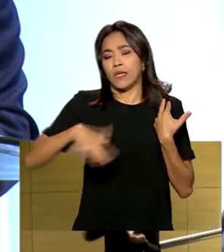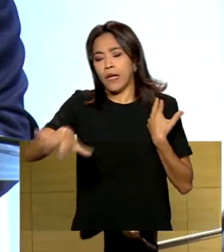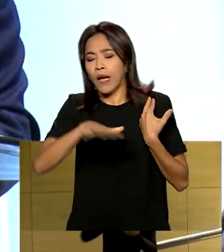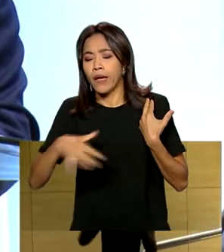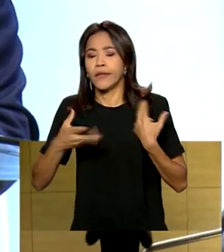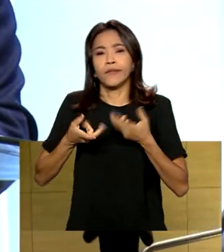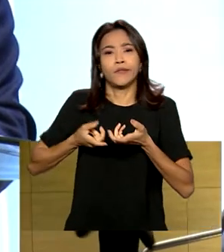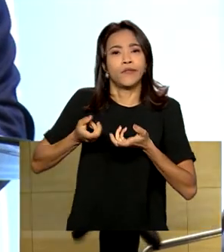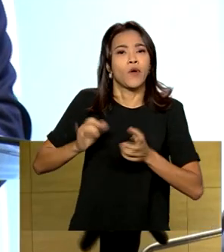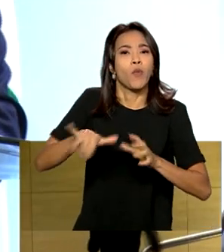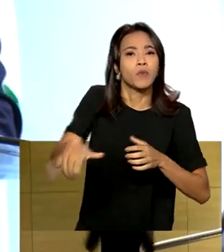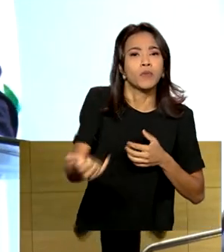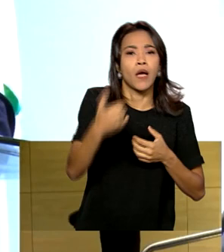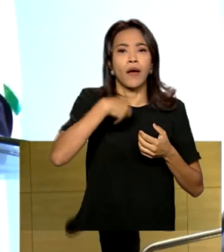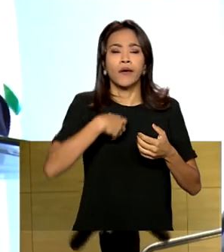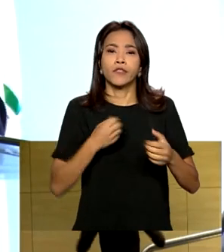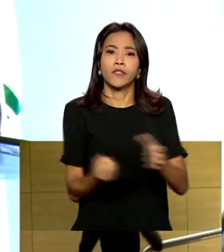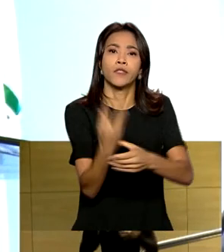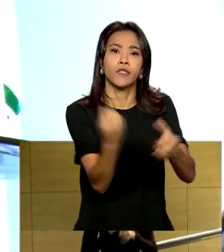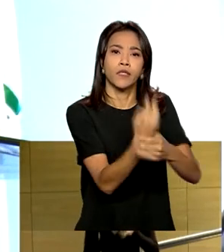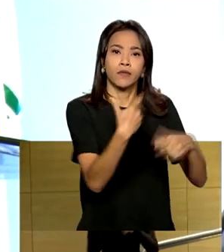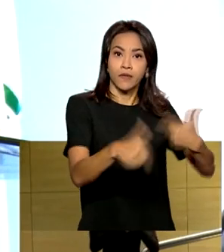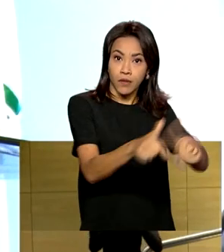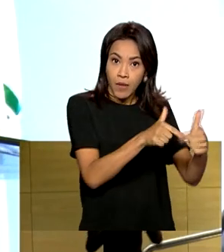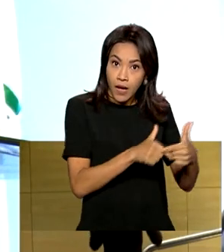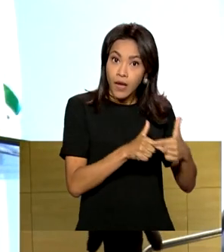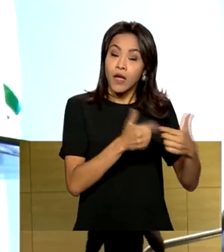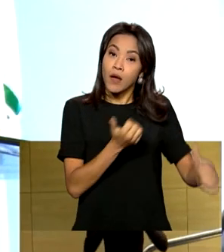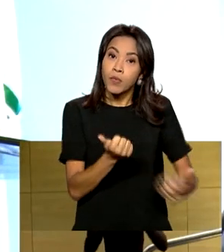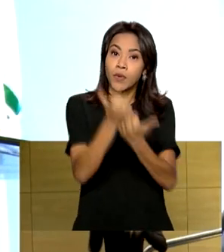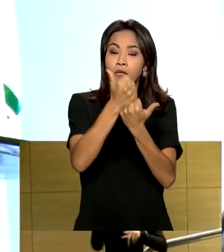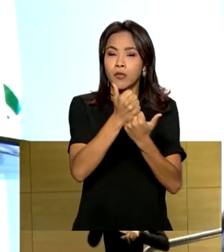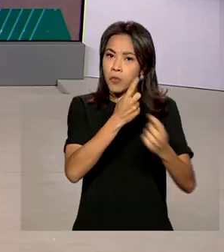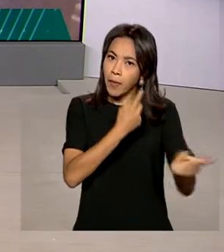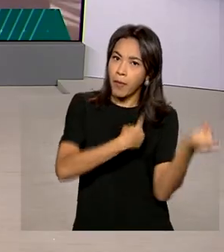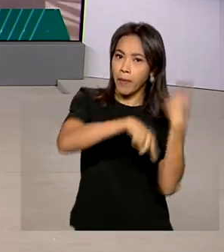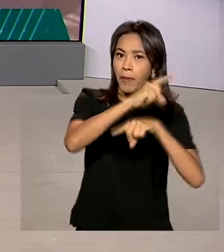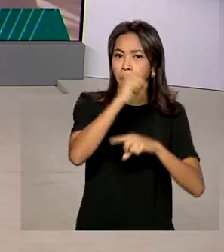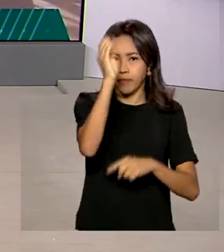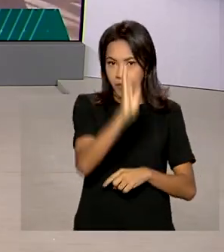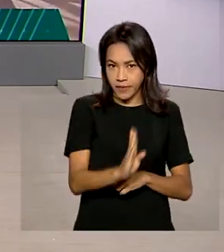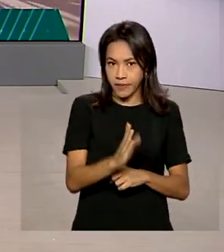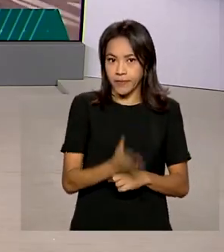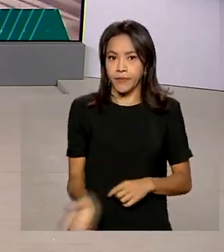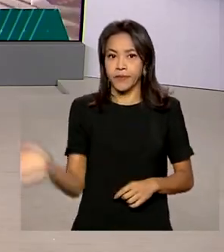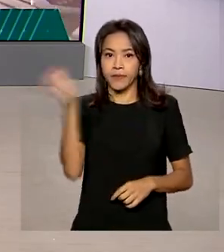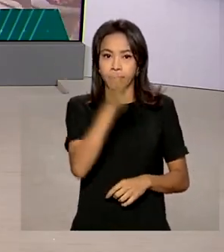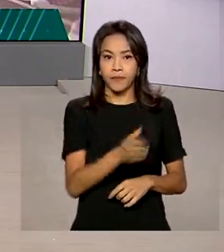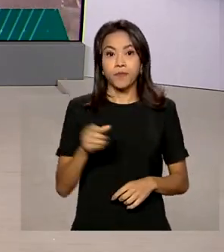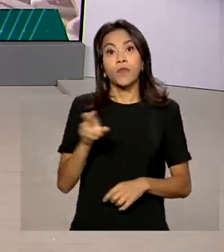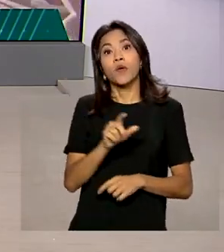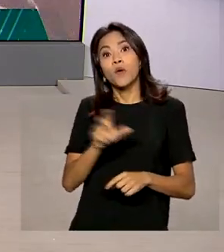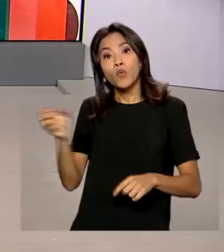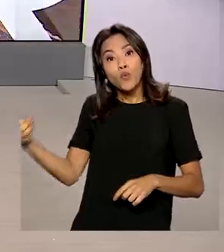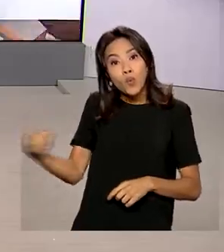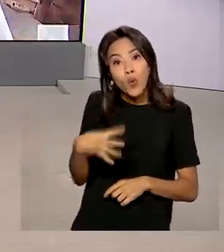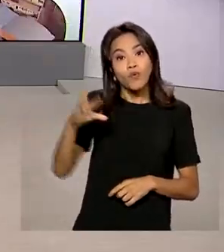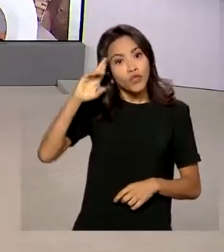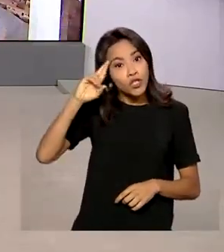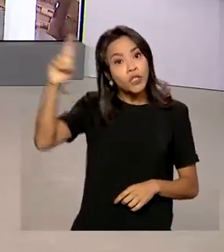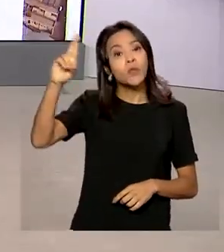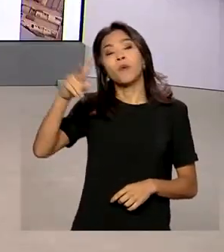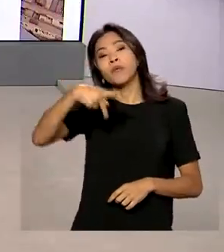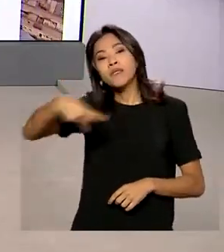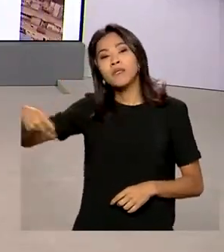oportunidades, contribuindo para a prosperidade nacional. Carlos Baigorre é o novo diretor